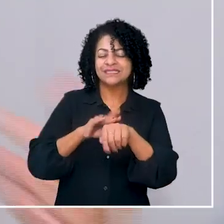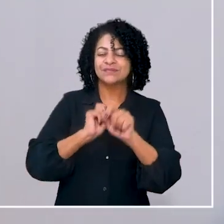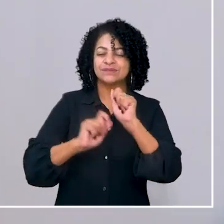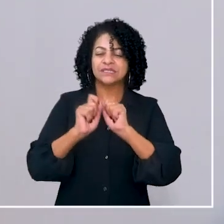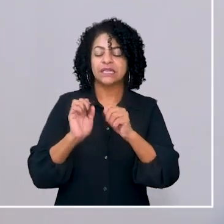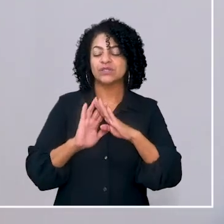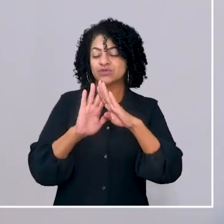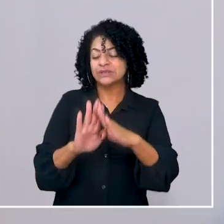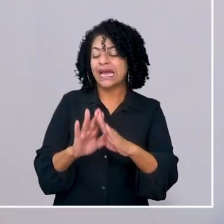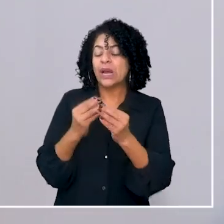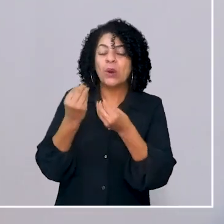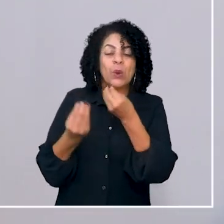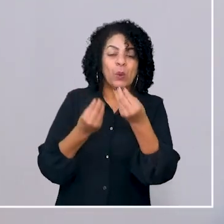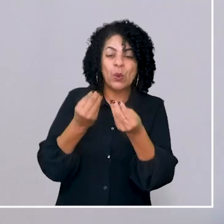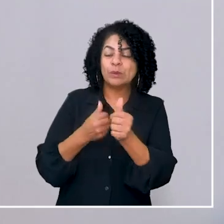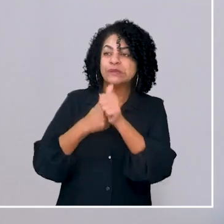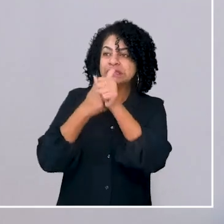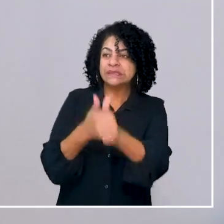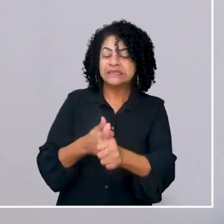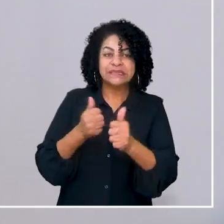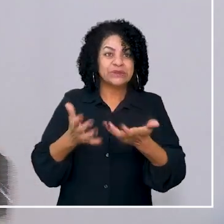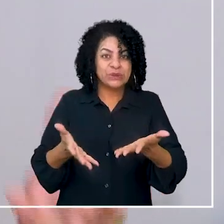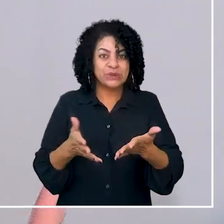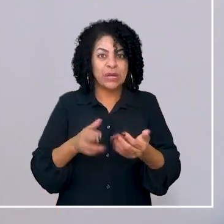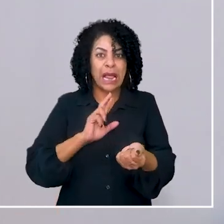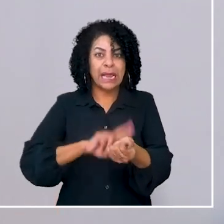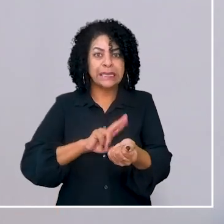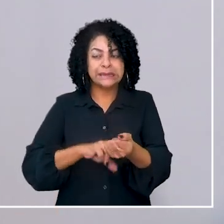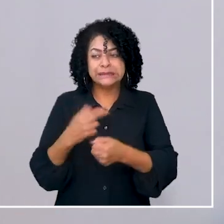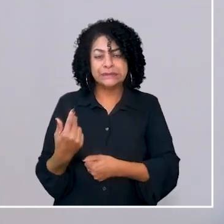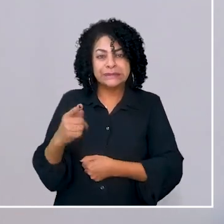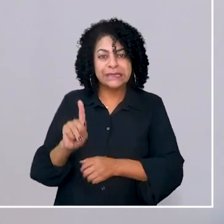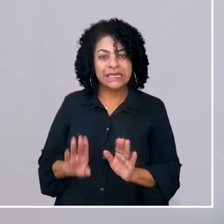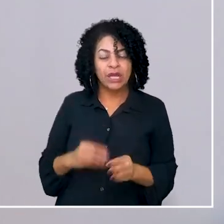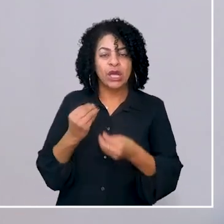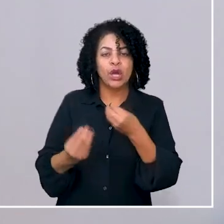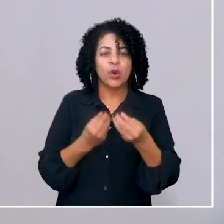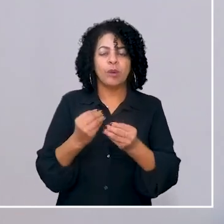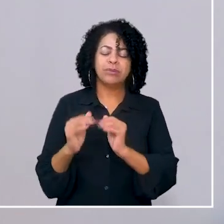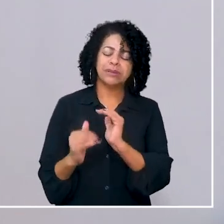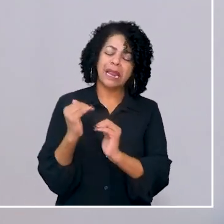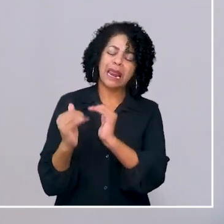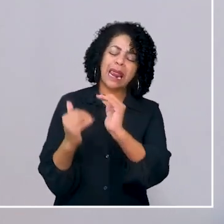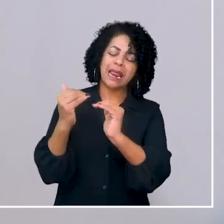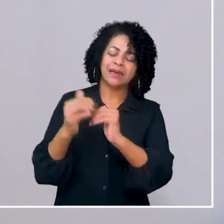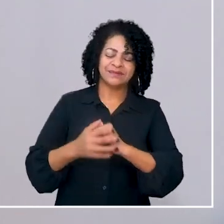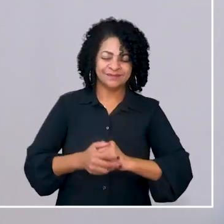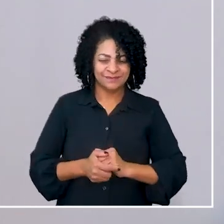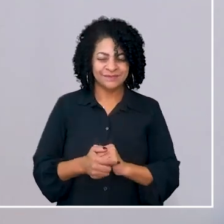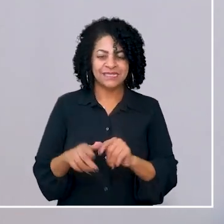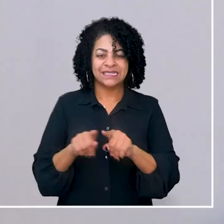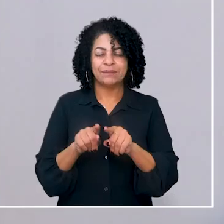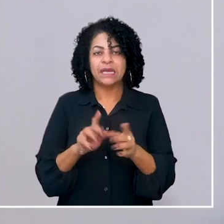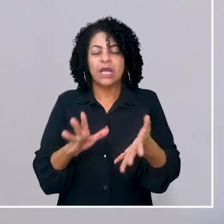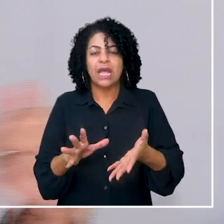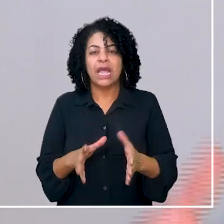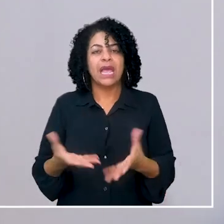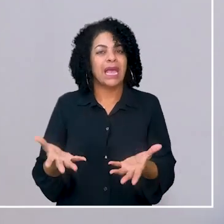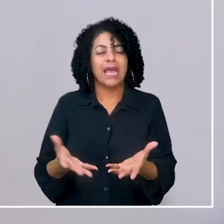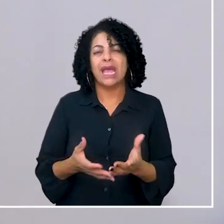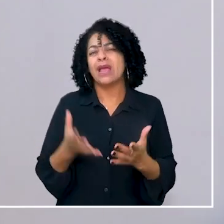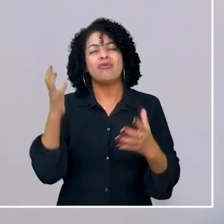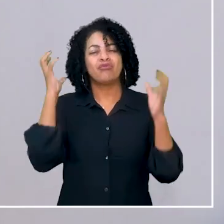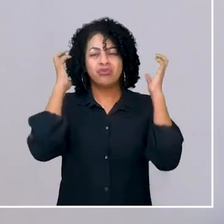das coisas que ele tem que fazer para poder ajudar ele a seguir no ritmo que ele precisa alcançar, sobre o desenvolvimento dele, com terapias